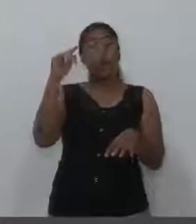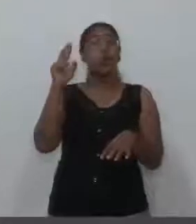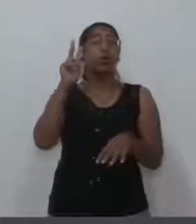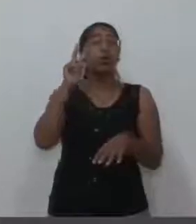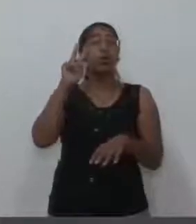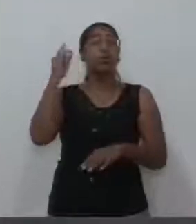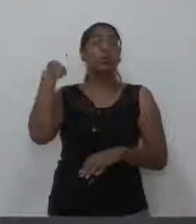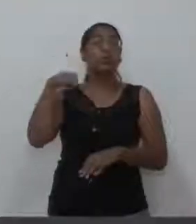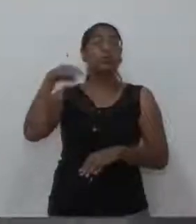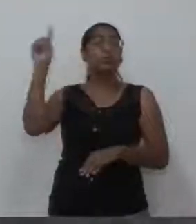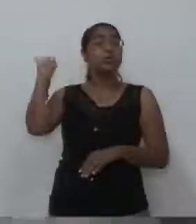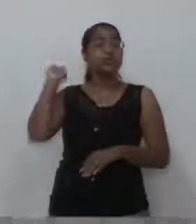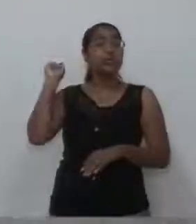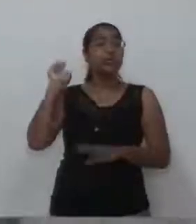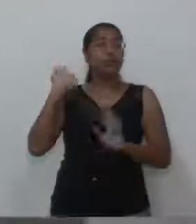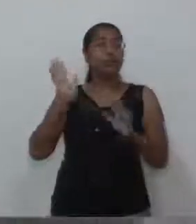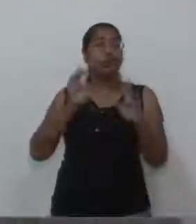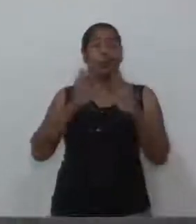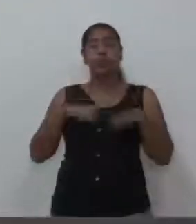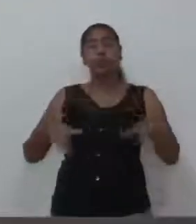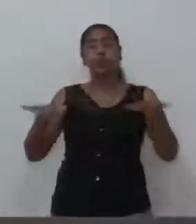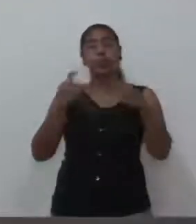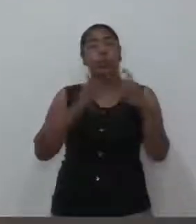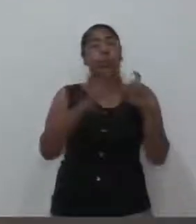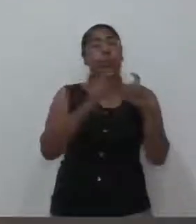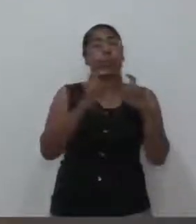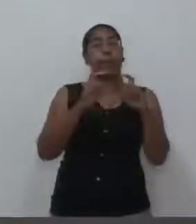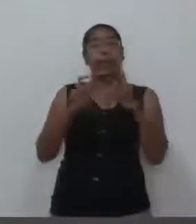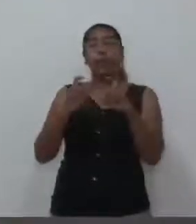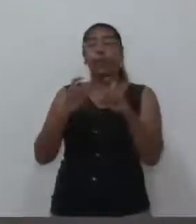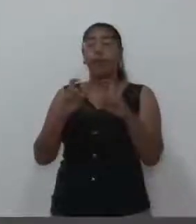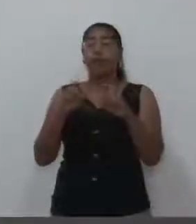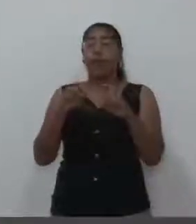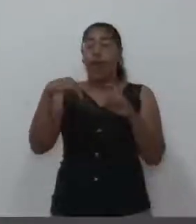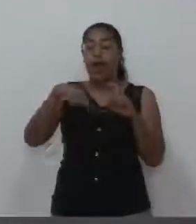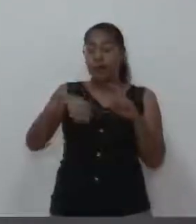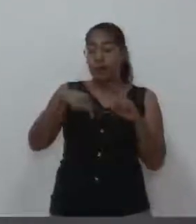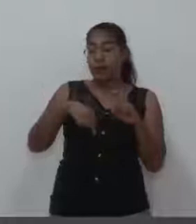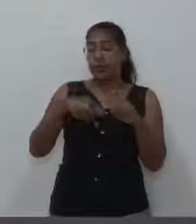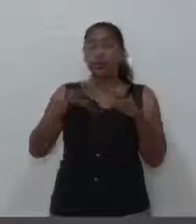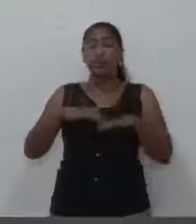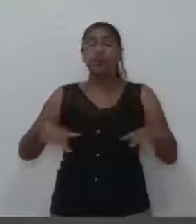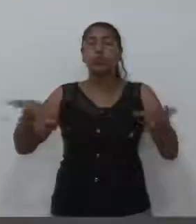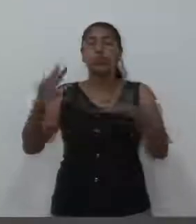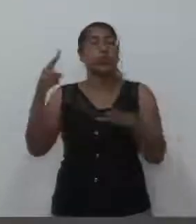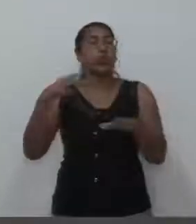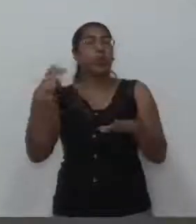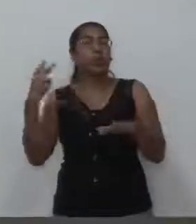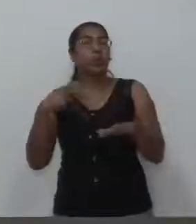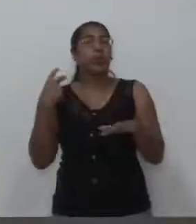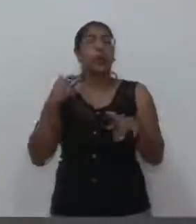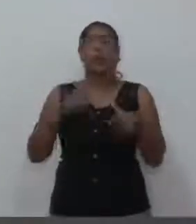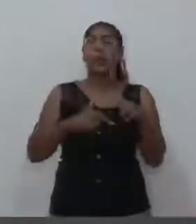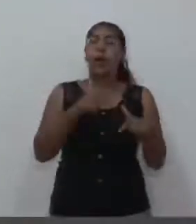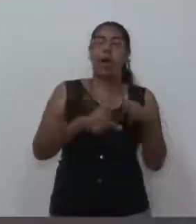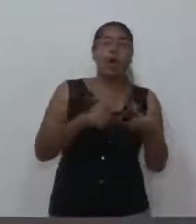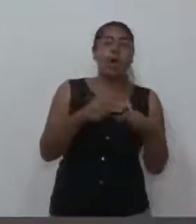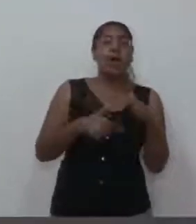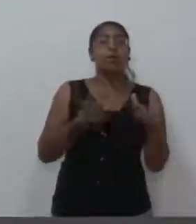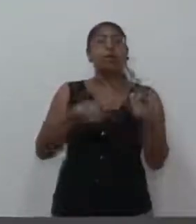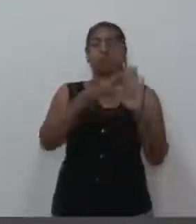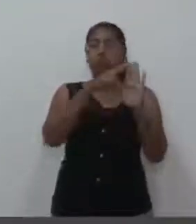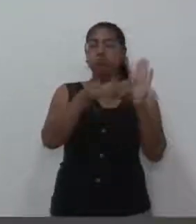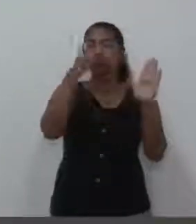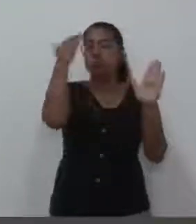mas eu tenho convicção dessa casa ter feito o seu trabalho, o seu papel, da melhor forma possível.